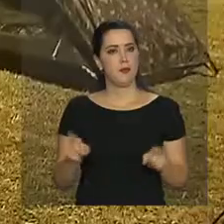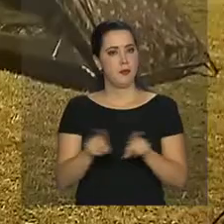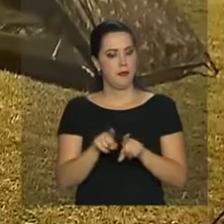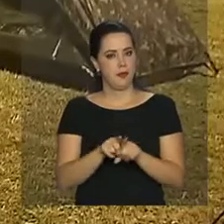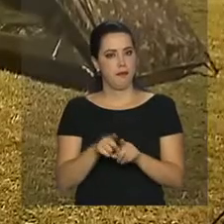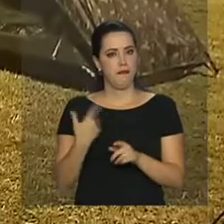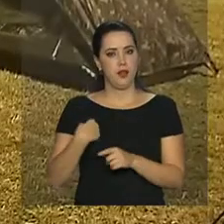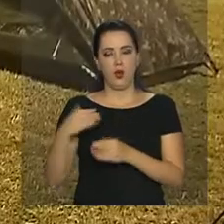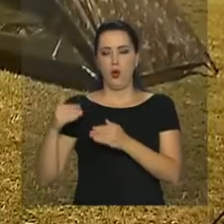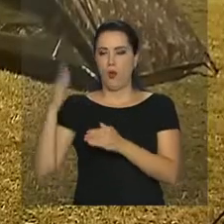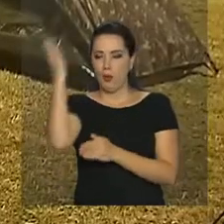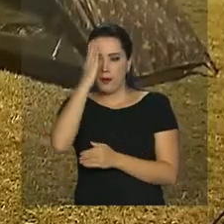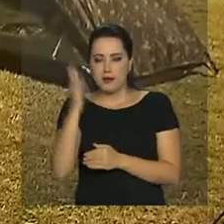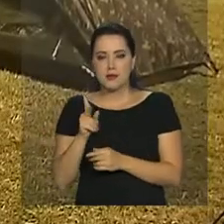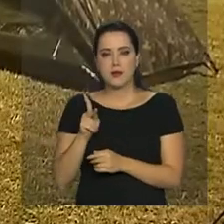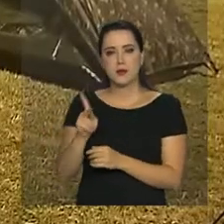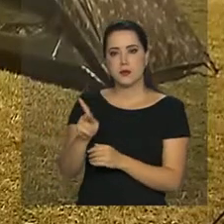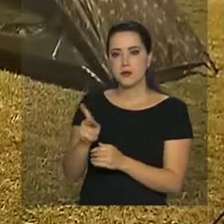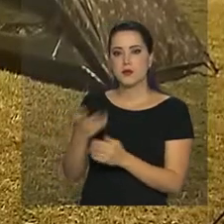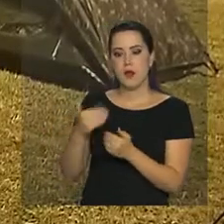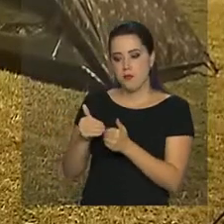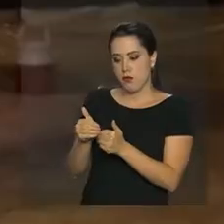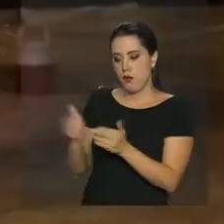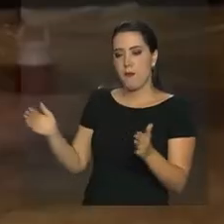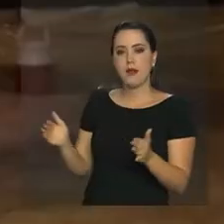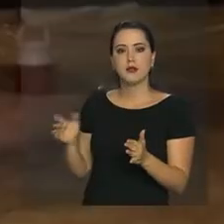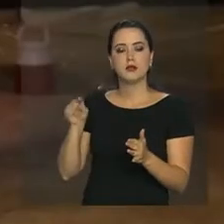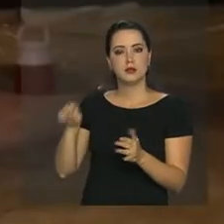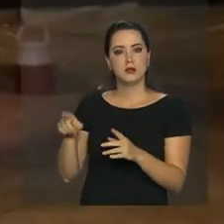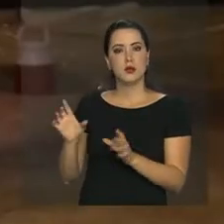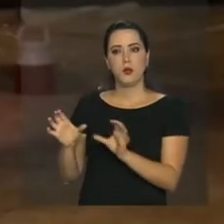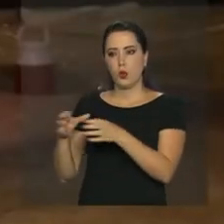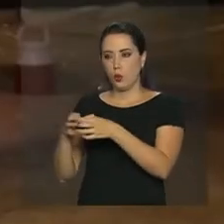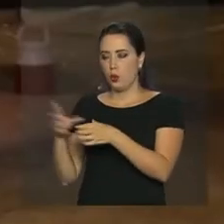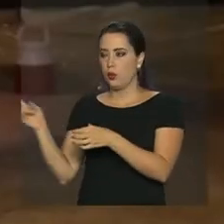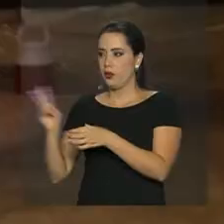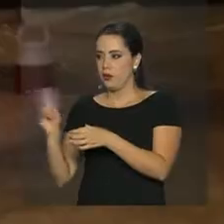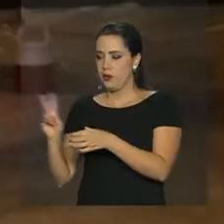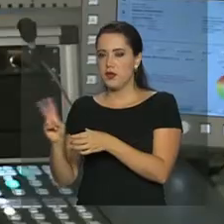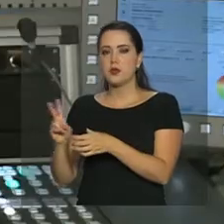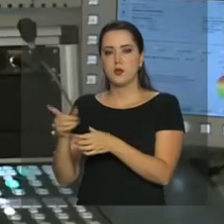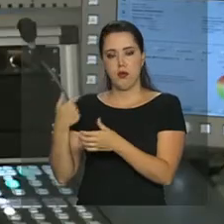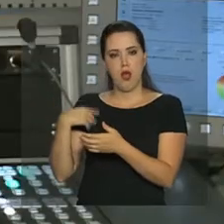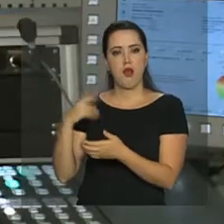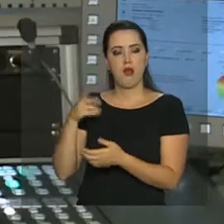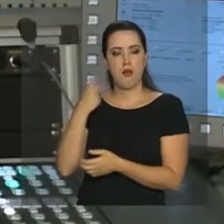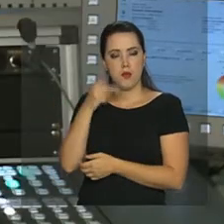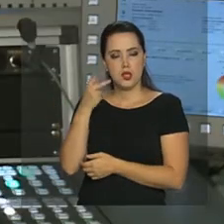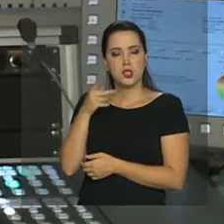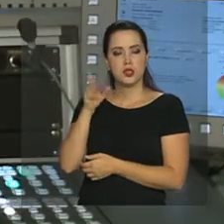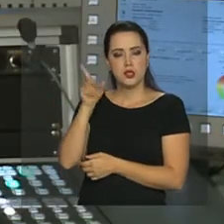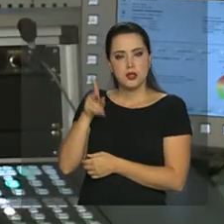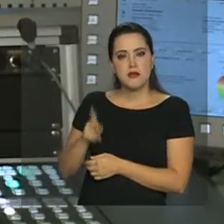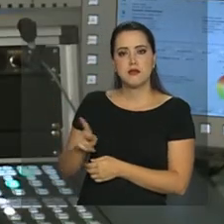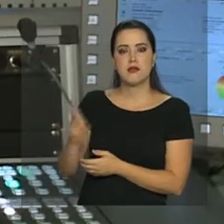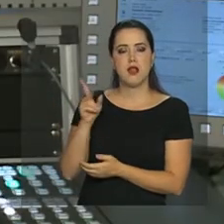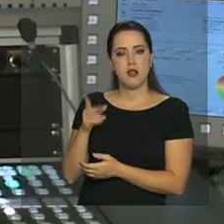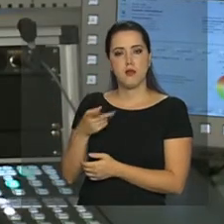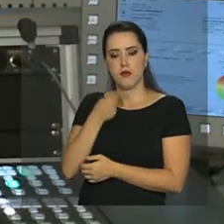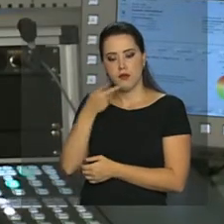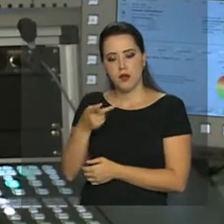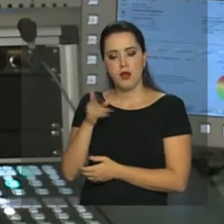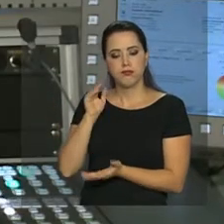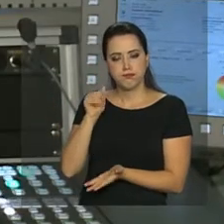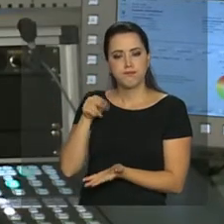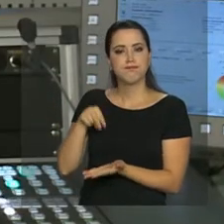de se recusar de fechar a fronteira para os venezuelanos, posição essa que vem sendo defendida pelo governo